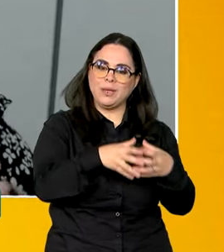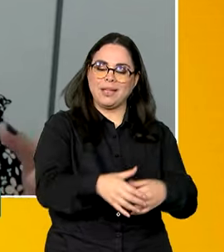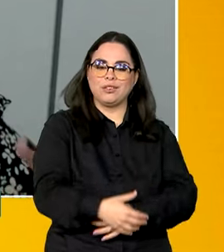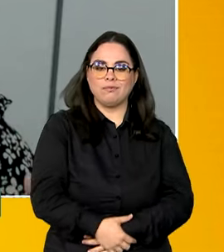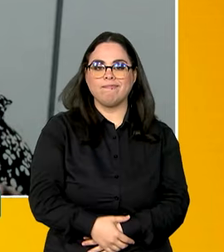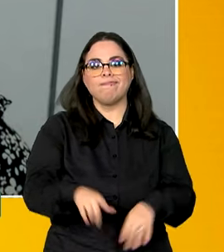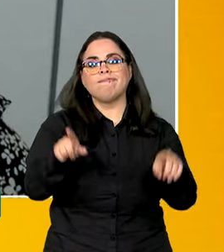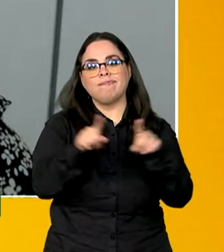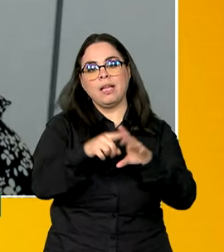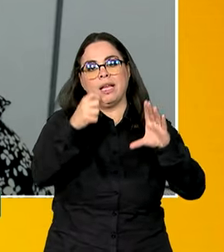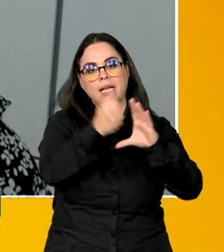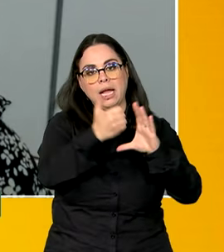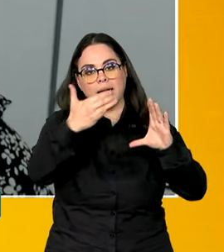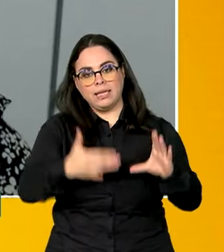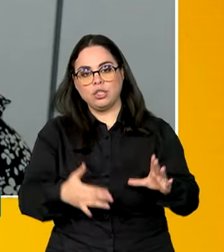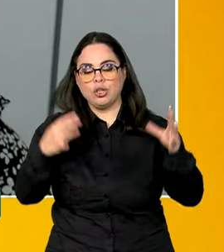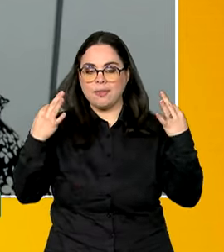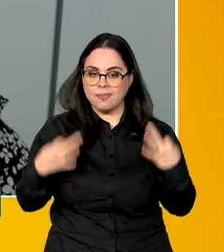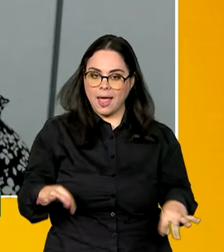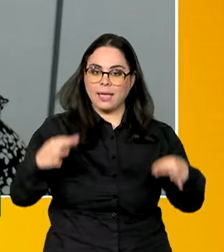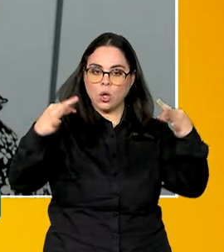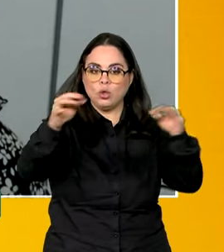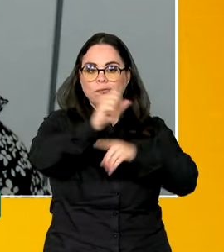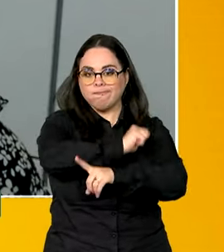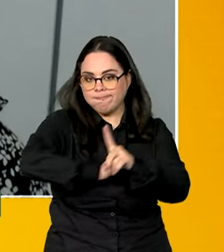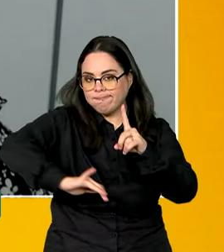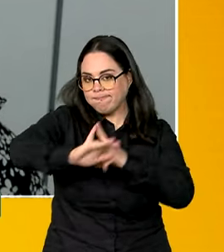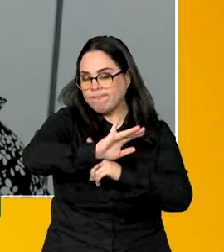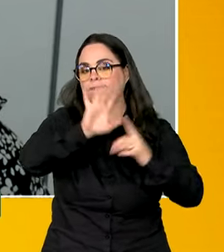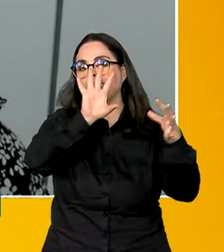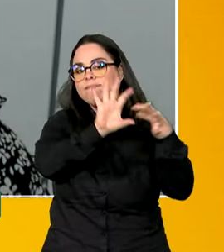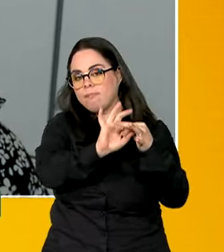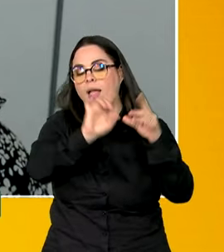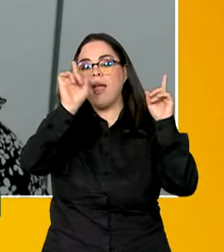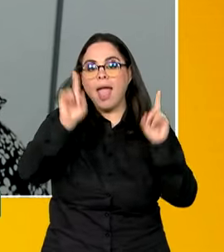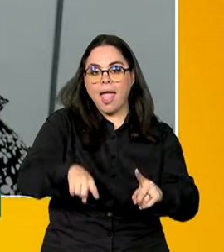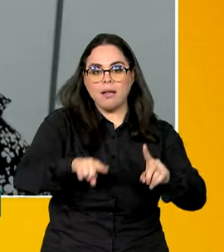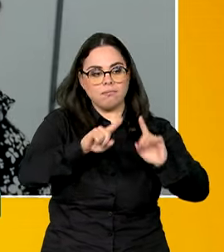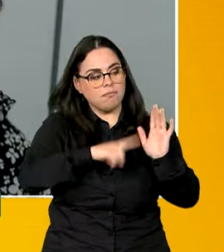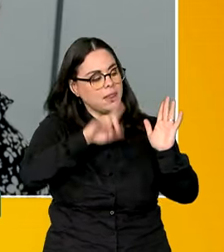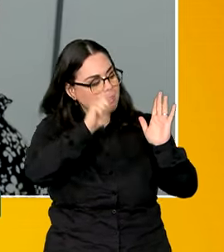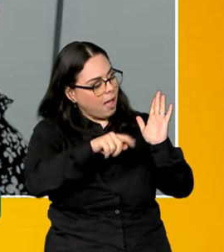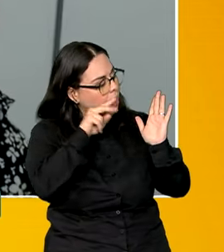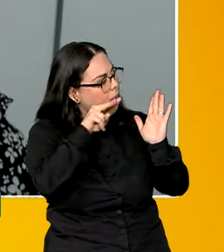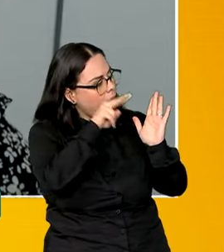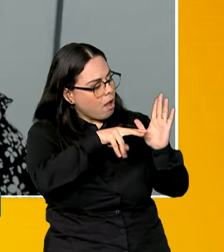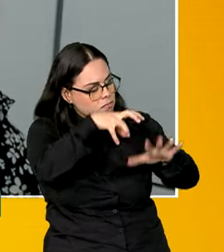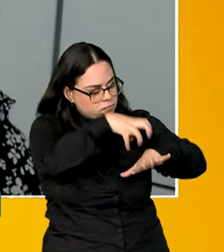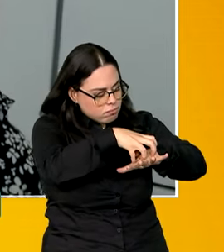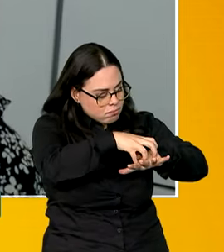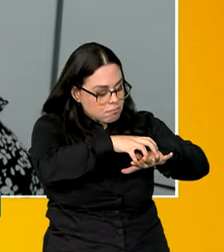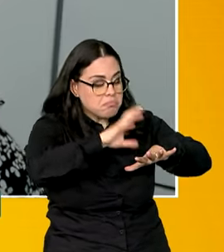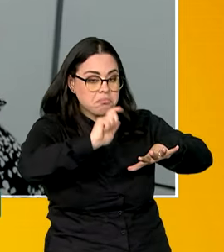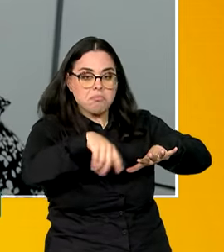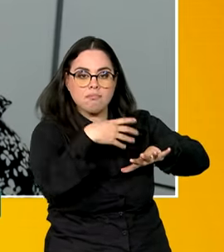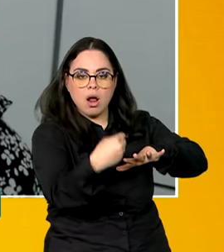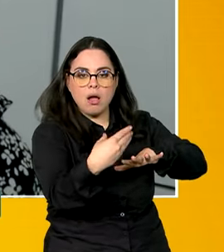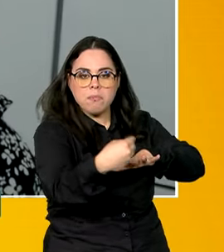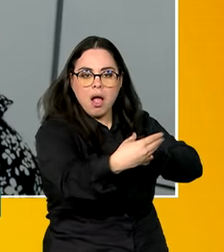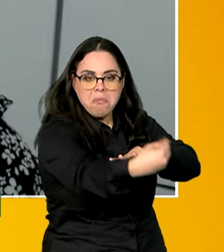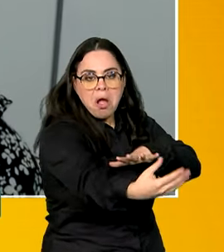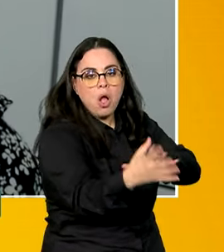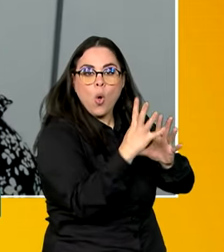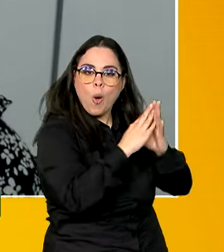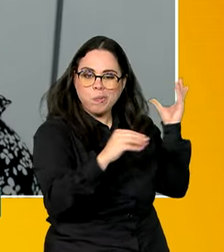tem essa característica de uma tecnologia social, que ela é replicável, né? Assim como outros modelos de